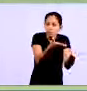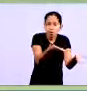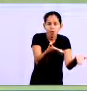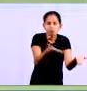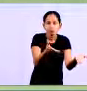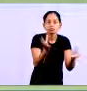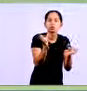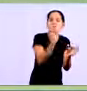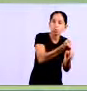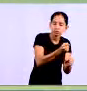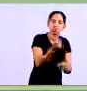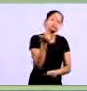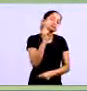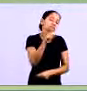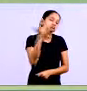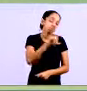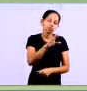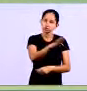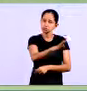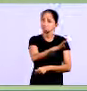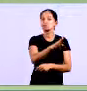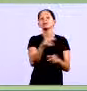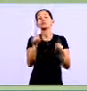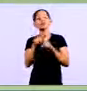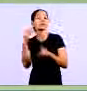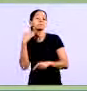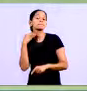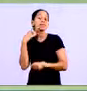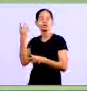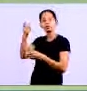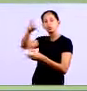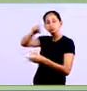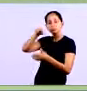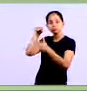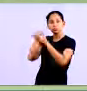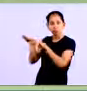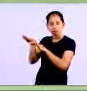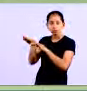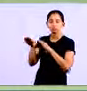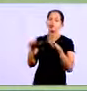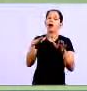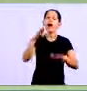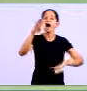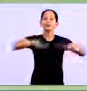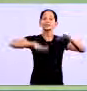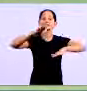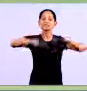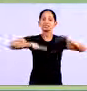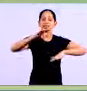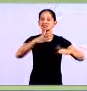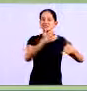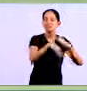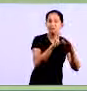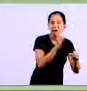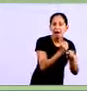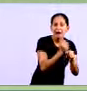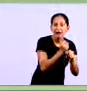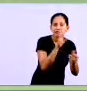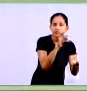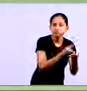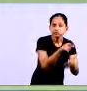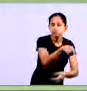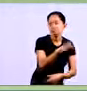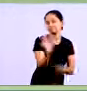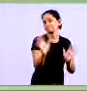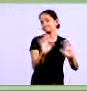ixa, na minha gaveta, ou no meu cofre, e aquilo que está guardado no banco. Hoje, nós quase não utilizamos recursos guardados em caixa, mas existe algum, que é